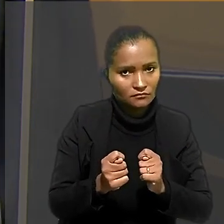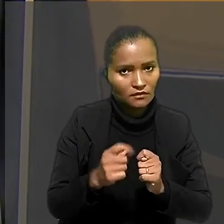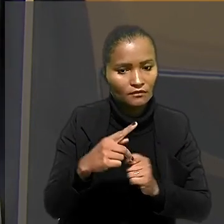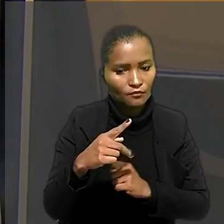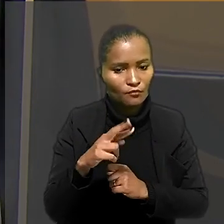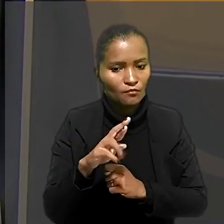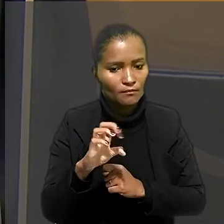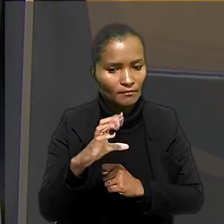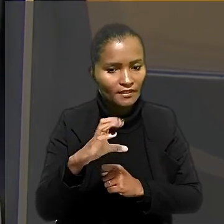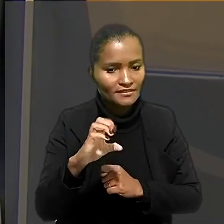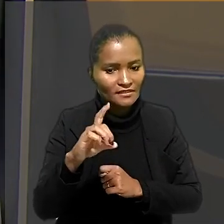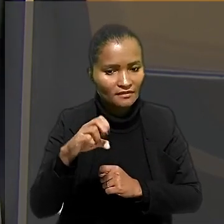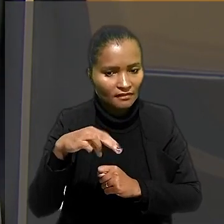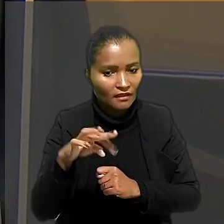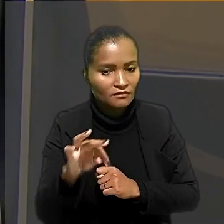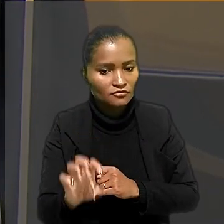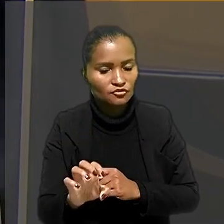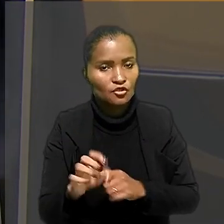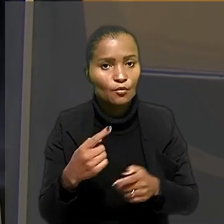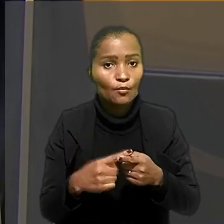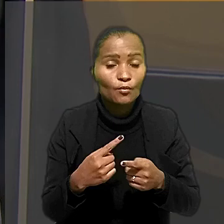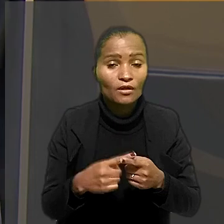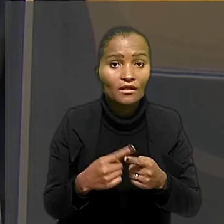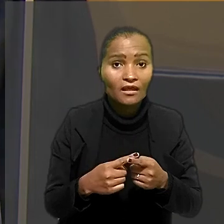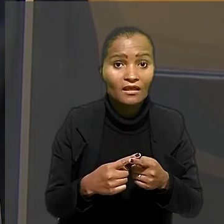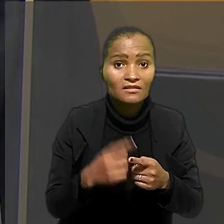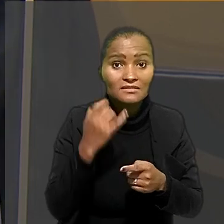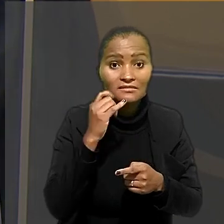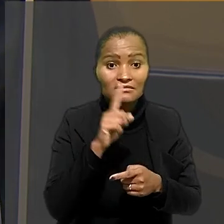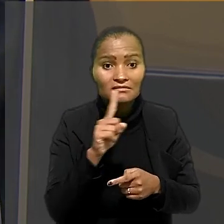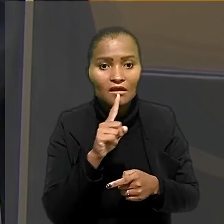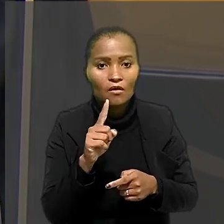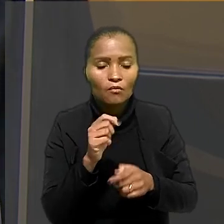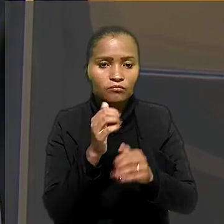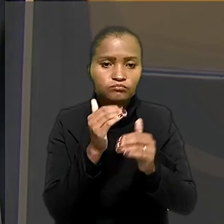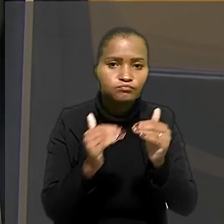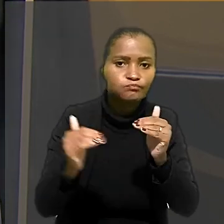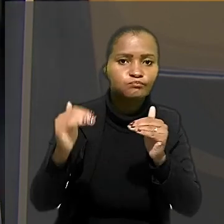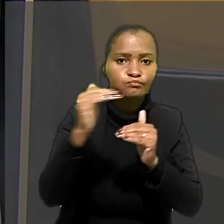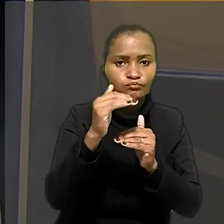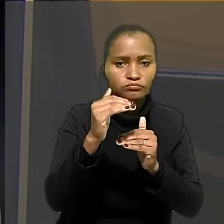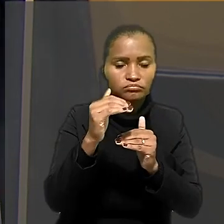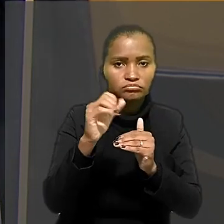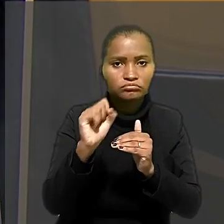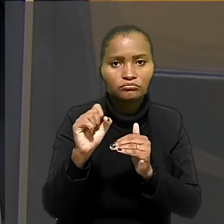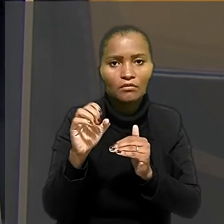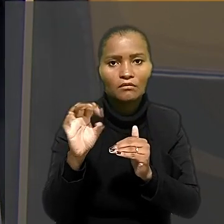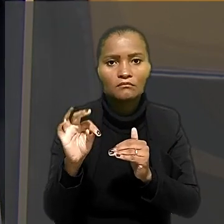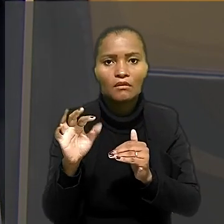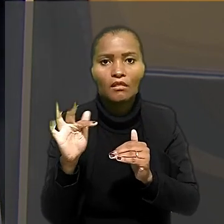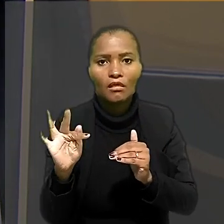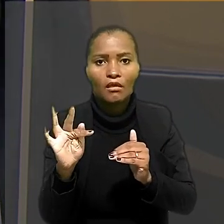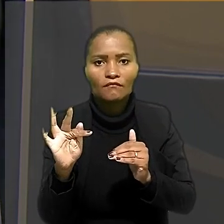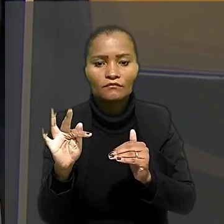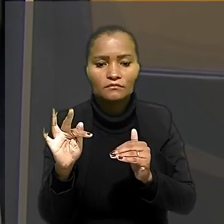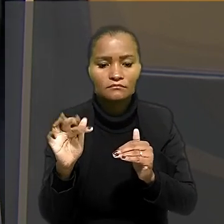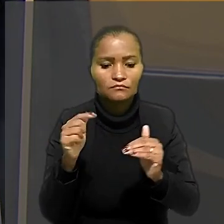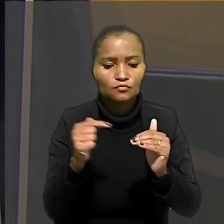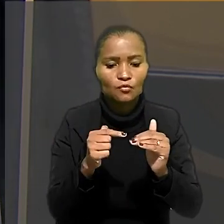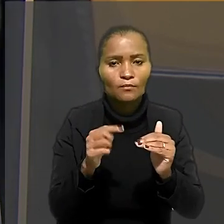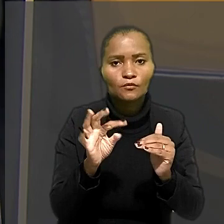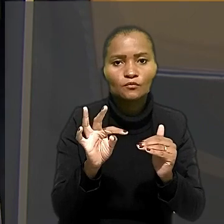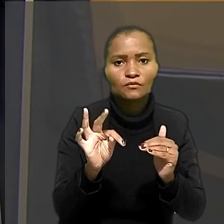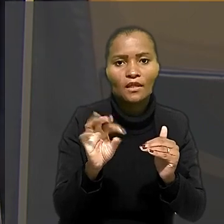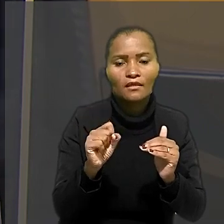do precedente, porque senão há uma sobreposição do Supremo sobre o